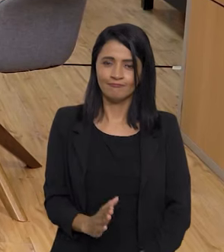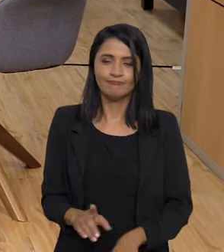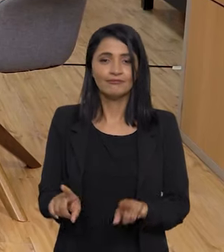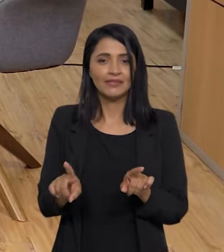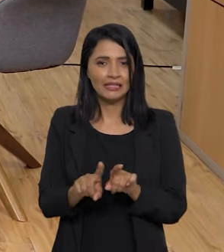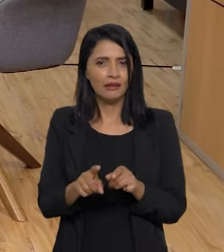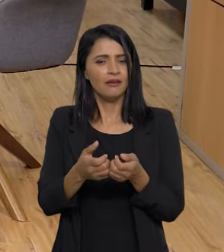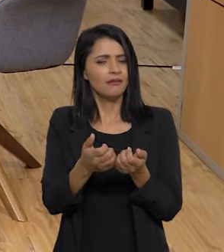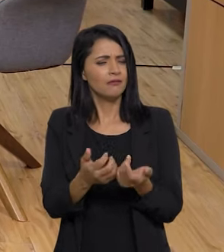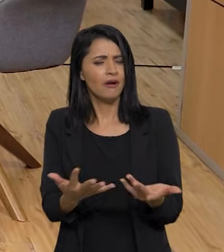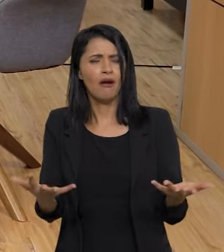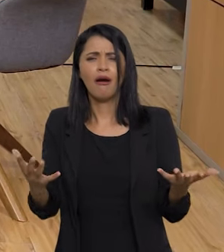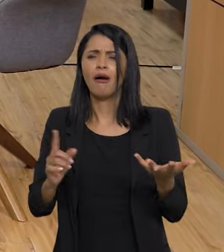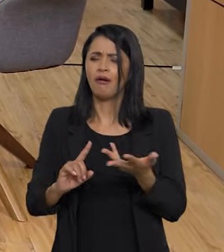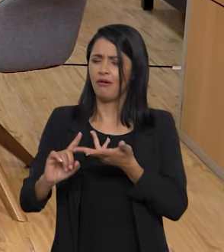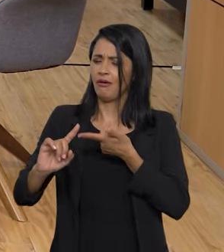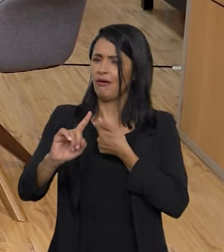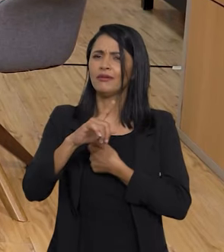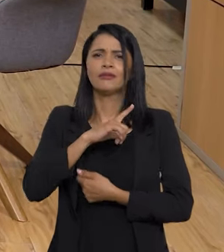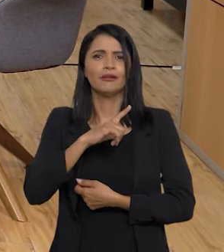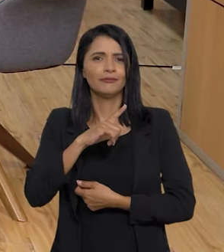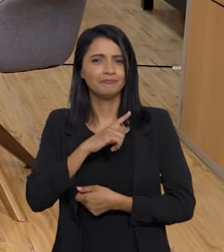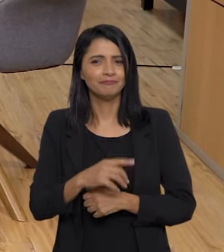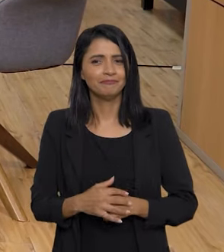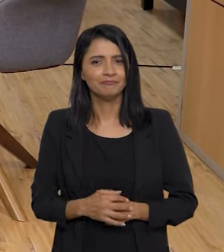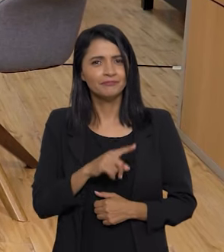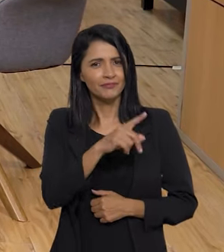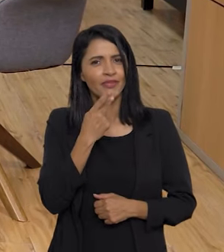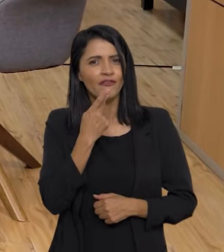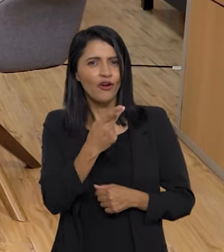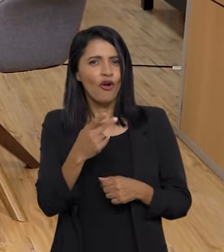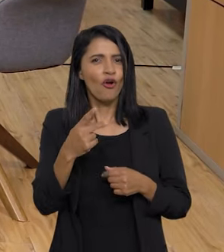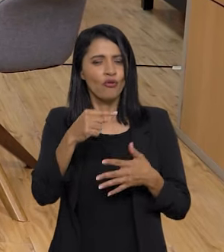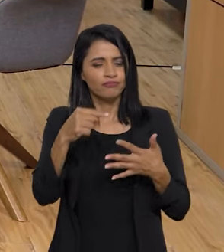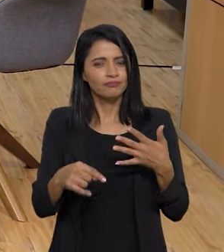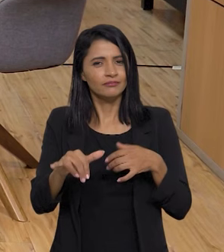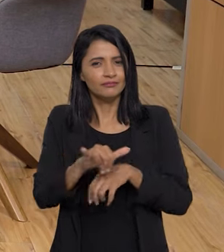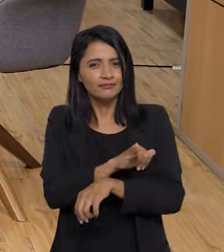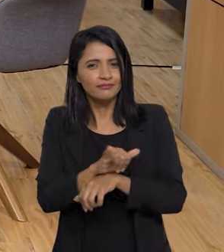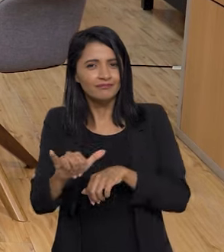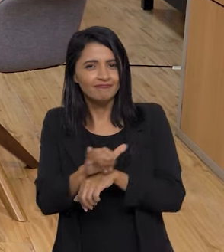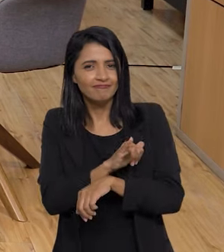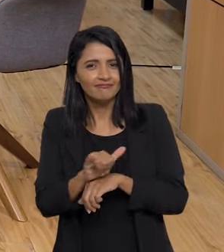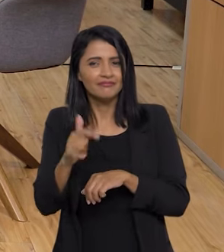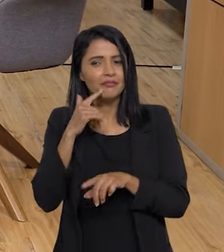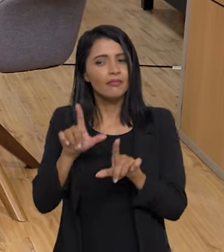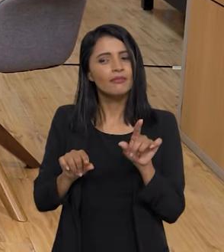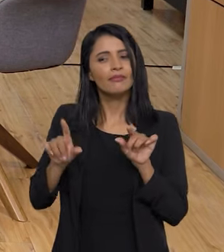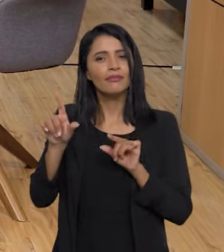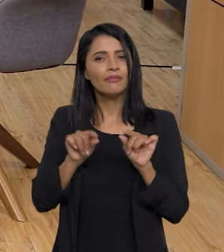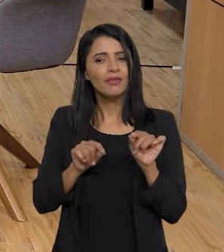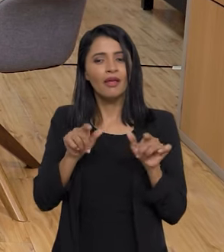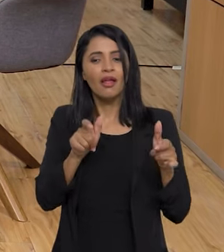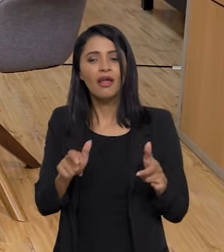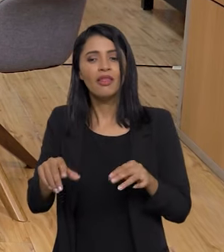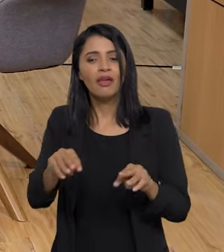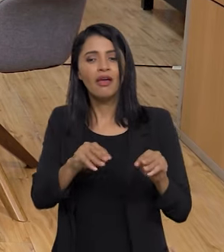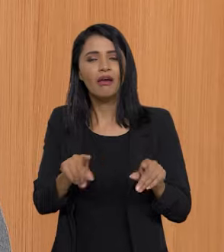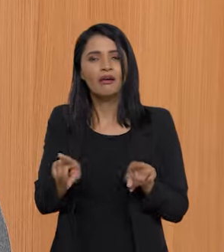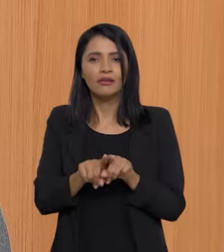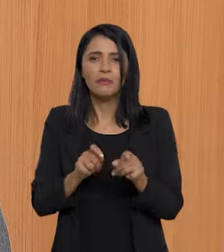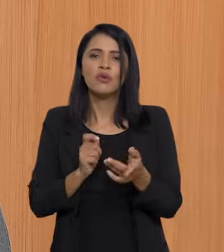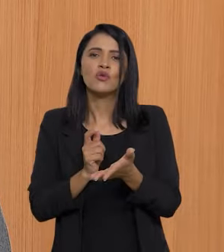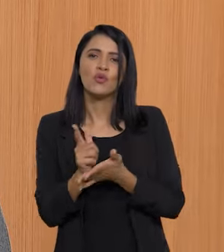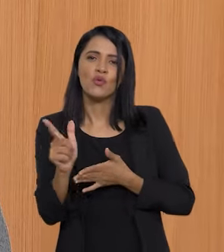fartura na mesa do povo. O senhor falou de diversas estratégias aí, né, para selecionar essas terras e falou